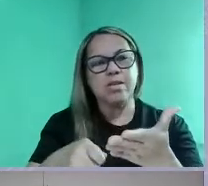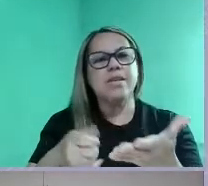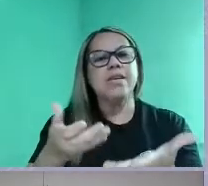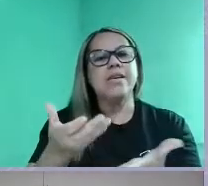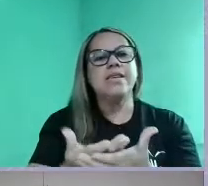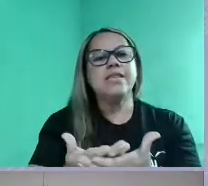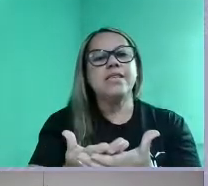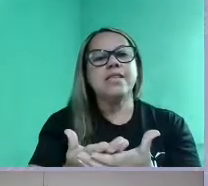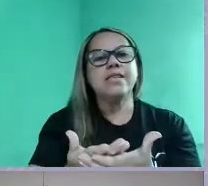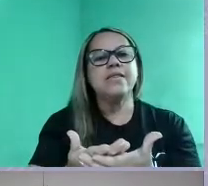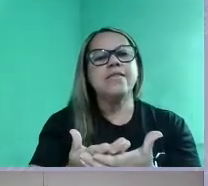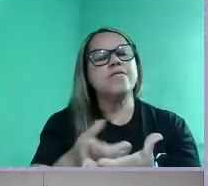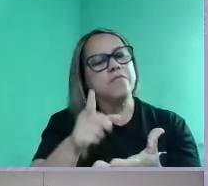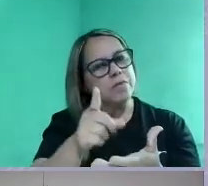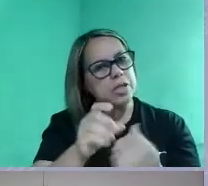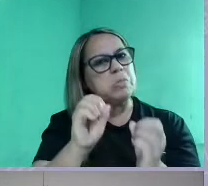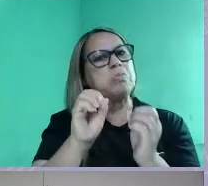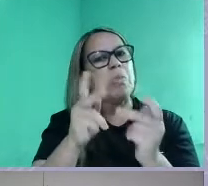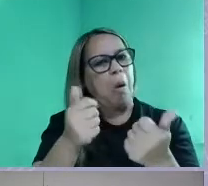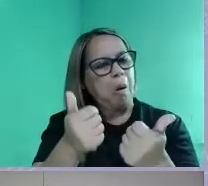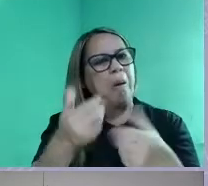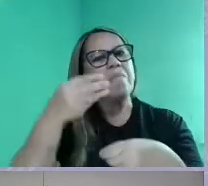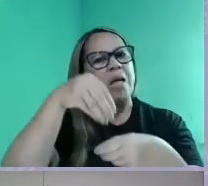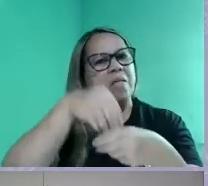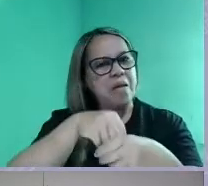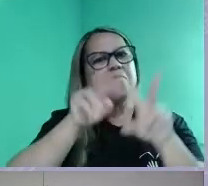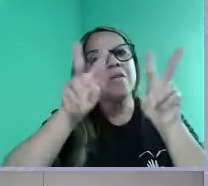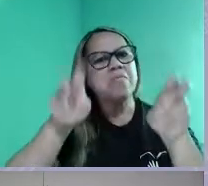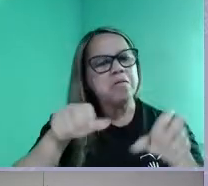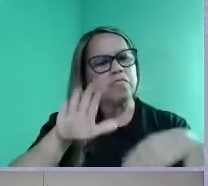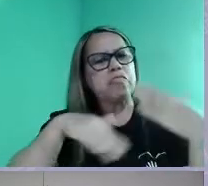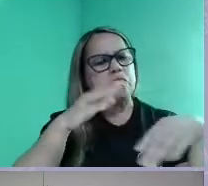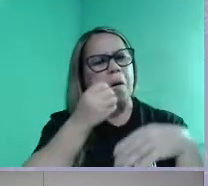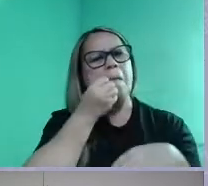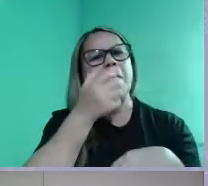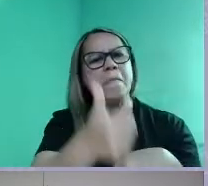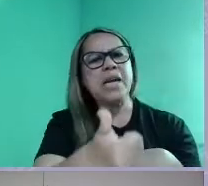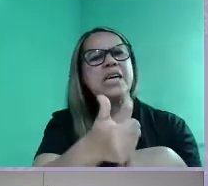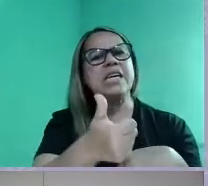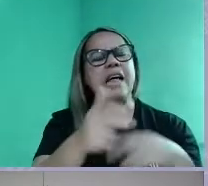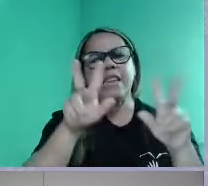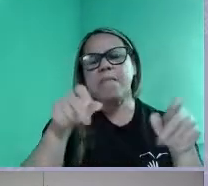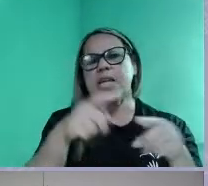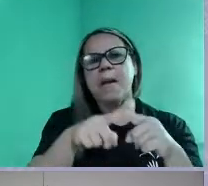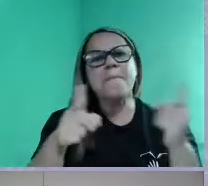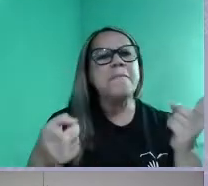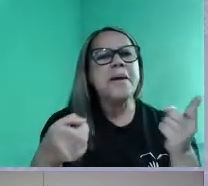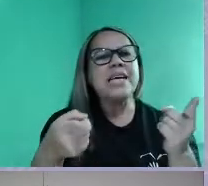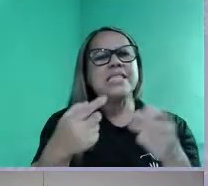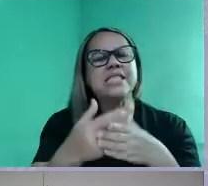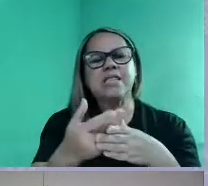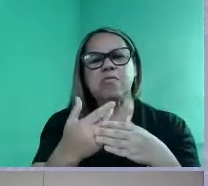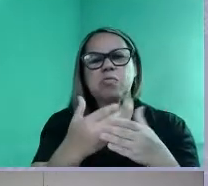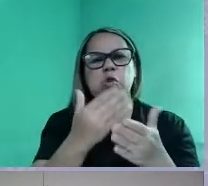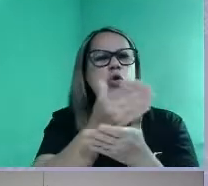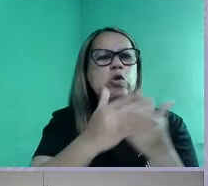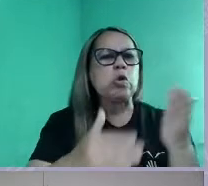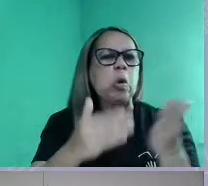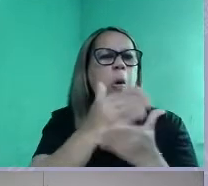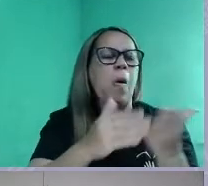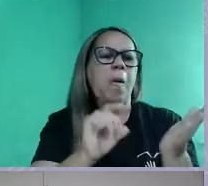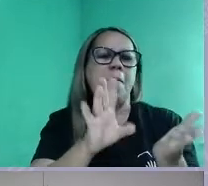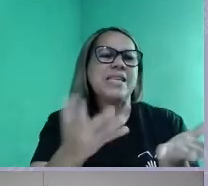você está dentro da temática, você desenvolveu perfeitamente a temática, mas se ela desenvolve uma parte, mas não desenvolve outra,